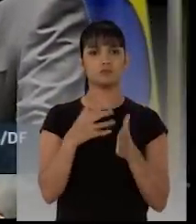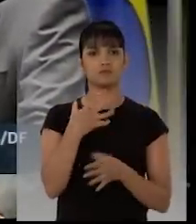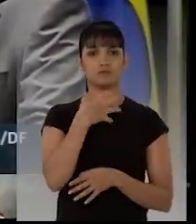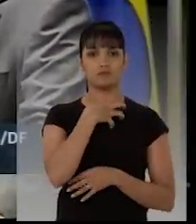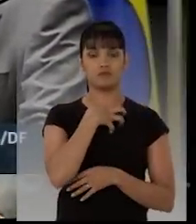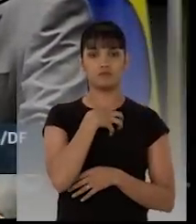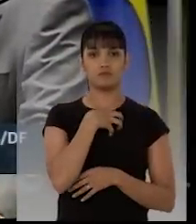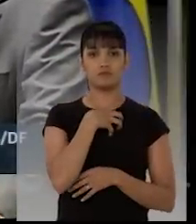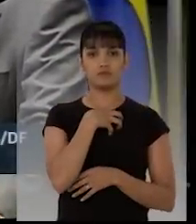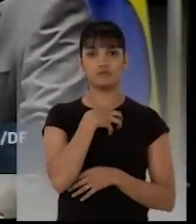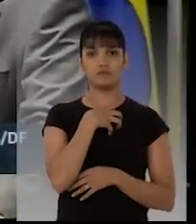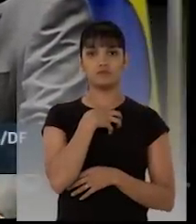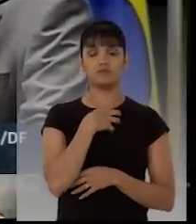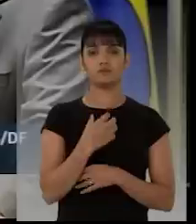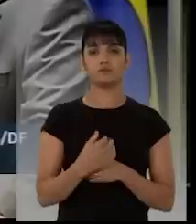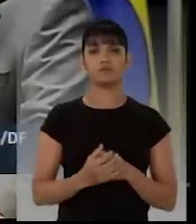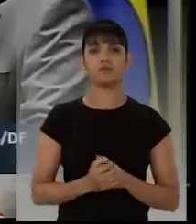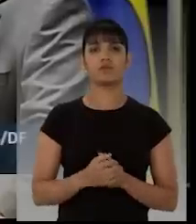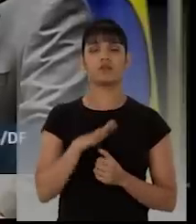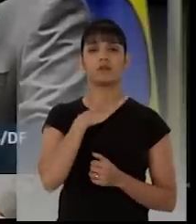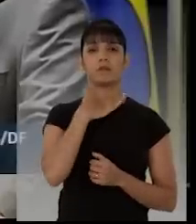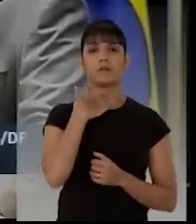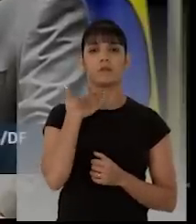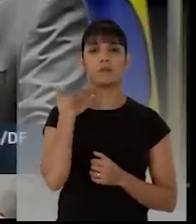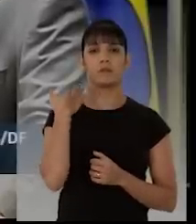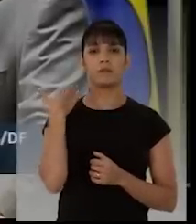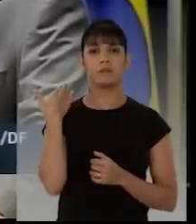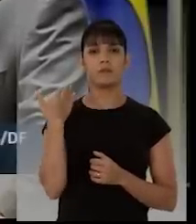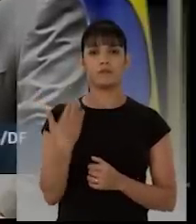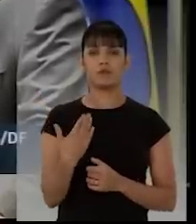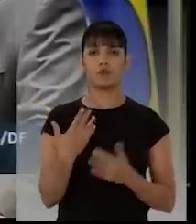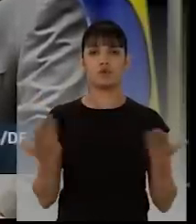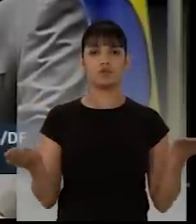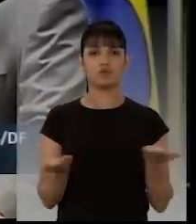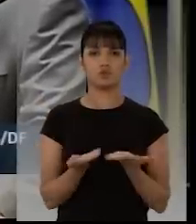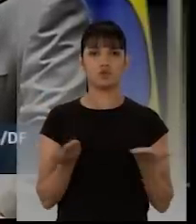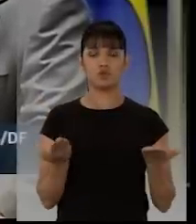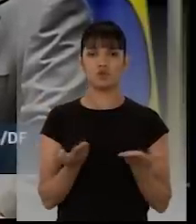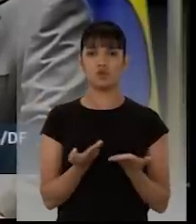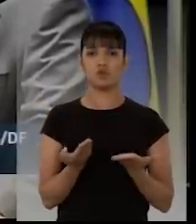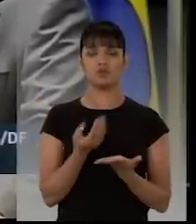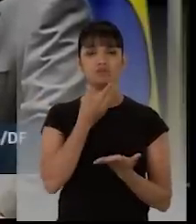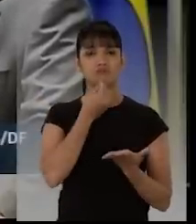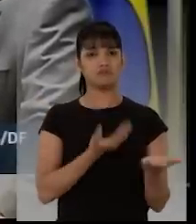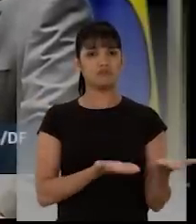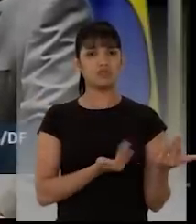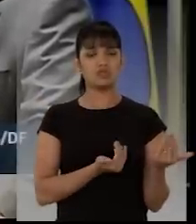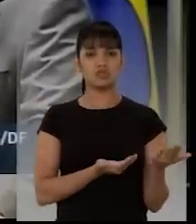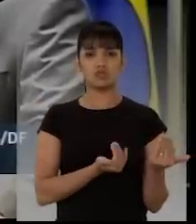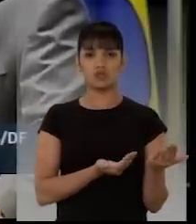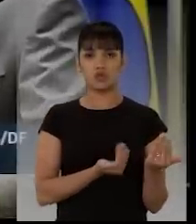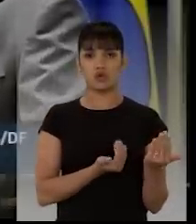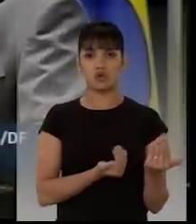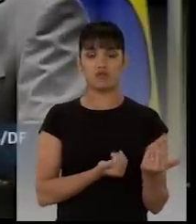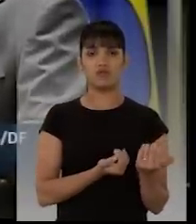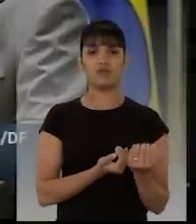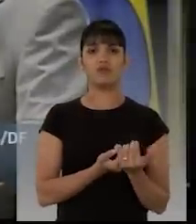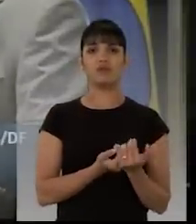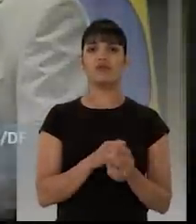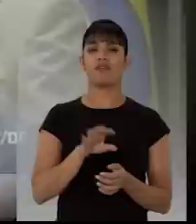Essa morte hoje prematura do